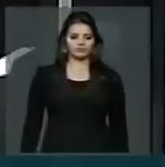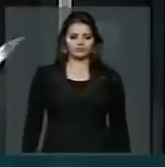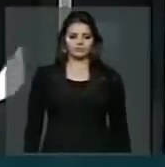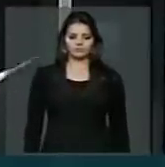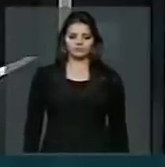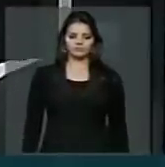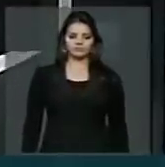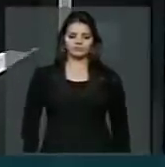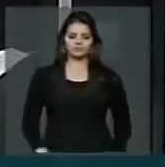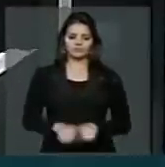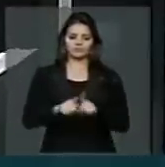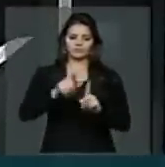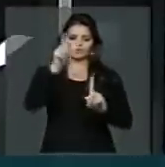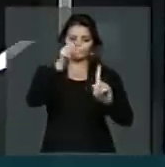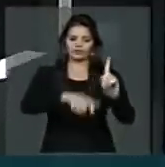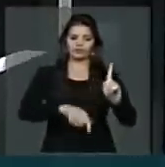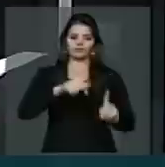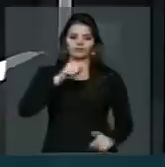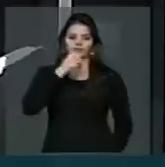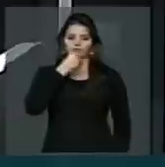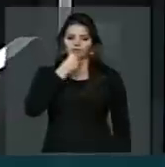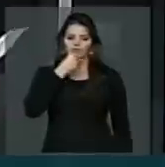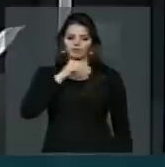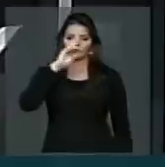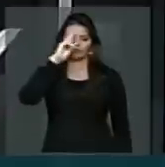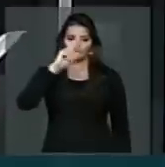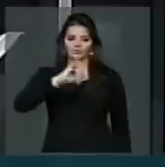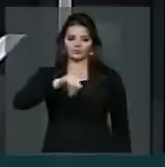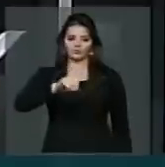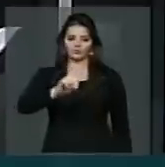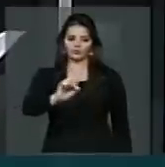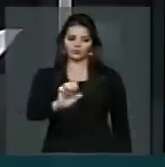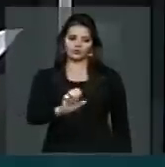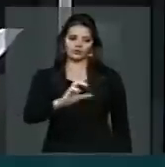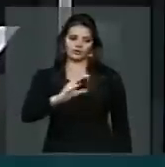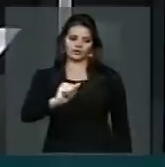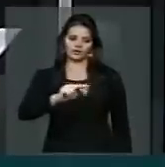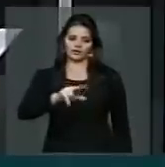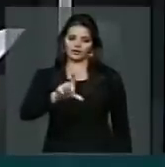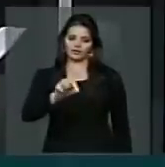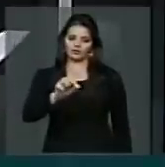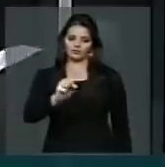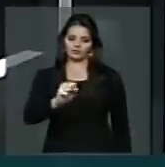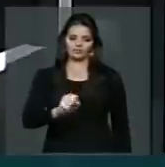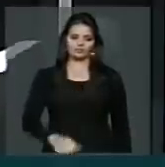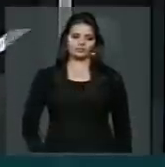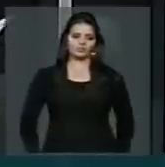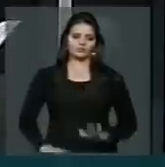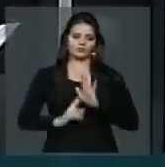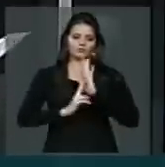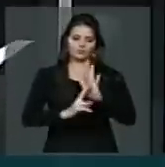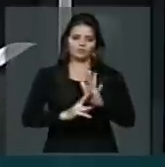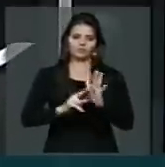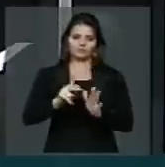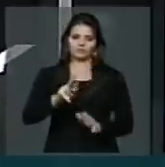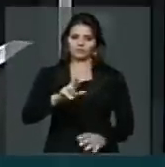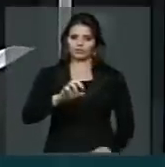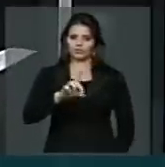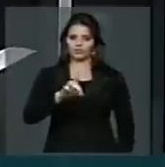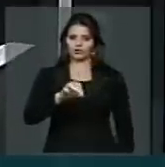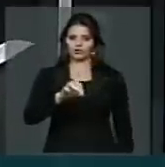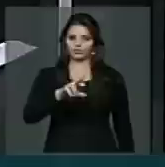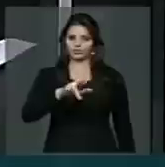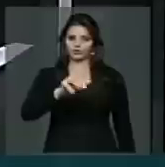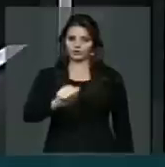ao excelentíssimo senhor doutor José Carlos Couto de Carvalho, representante da Procuradoria